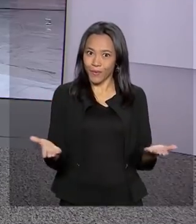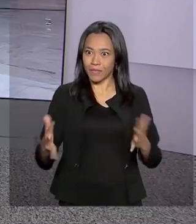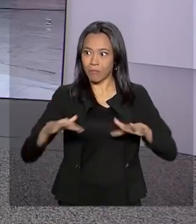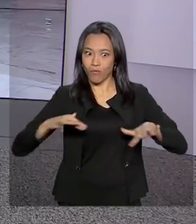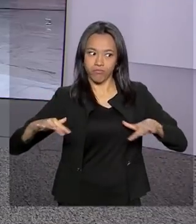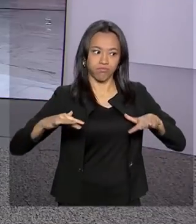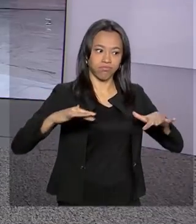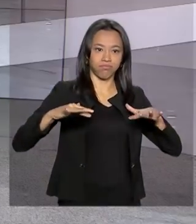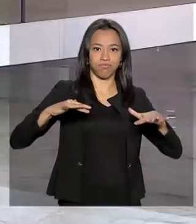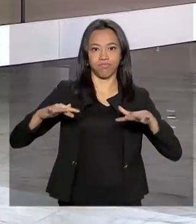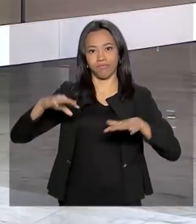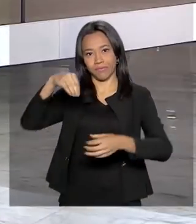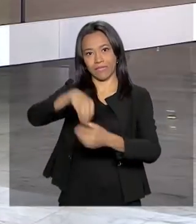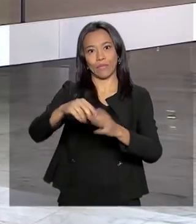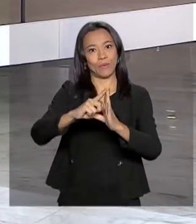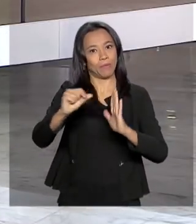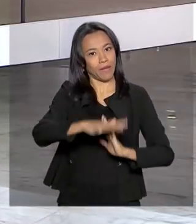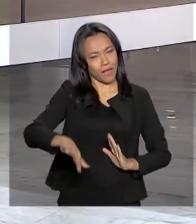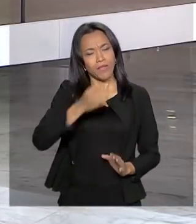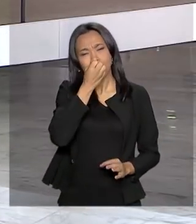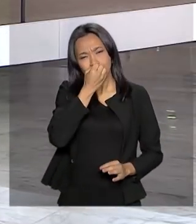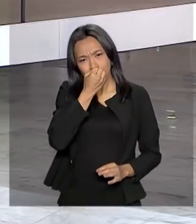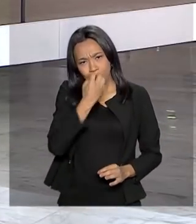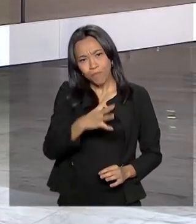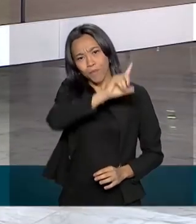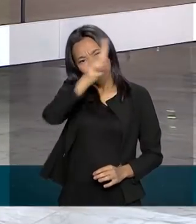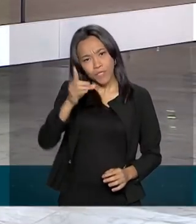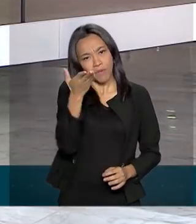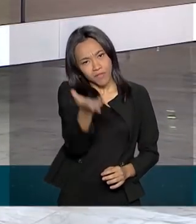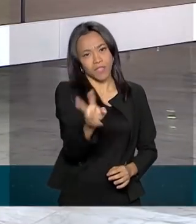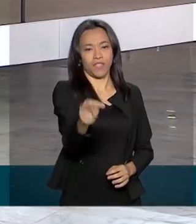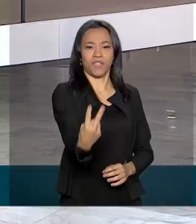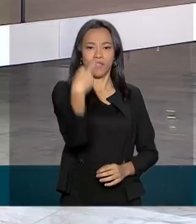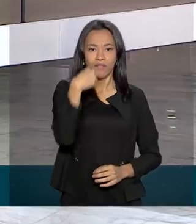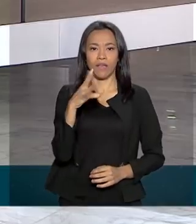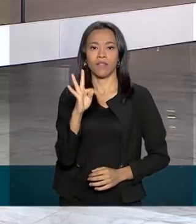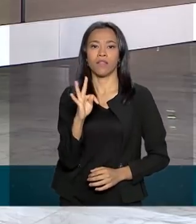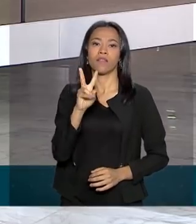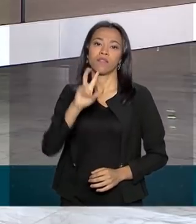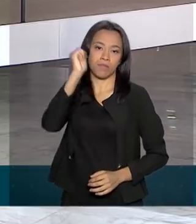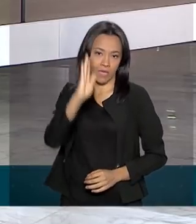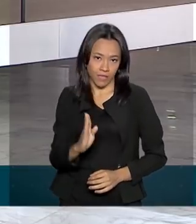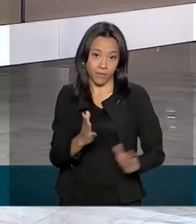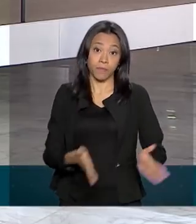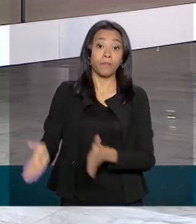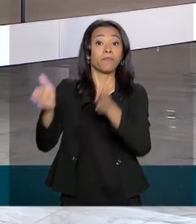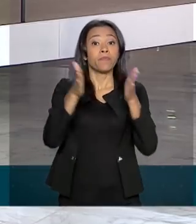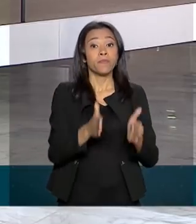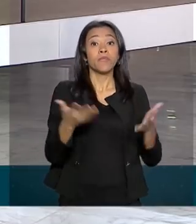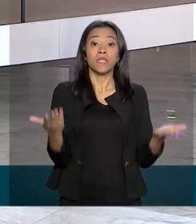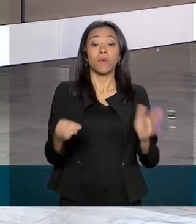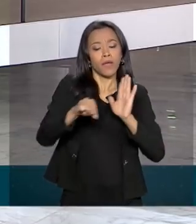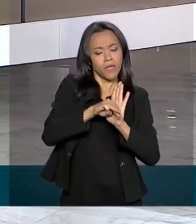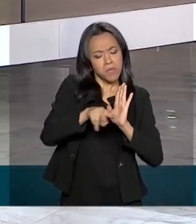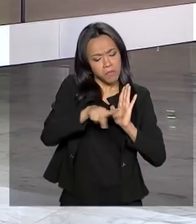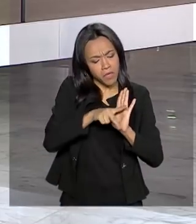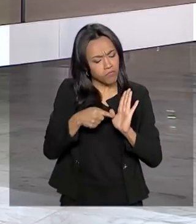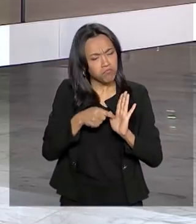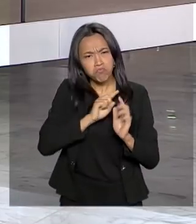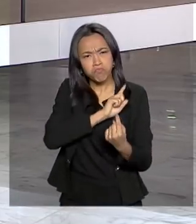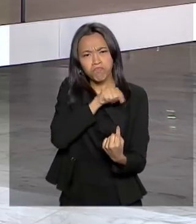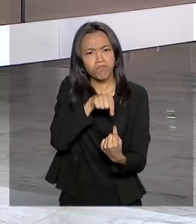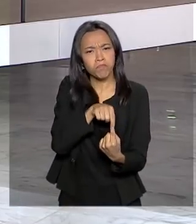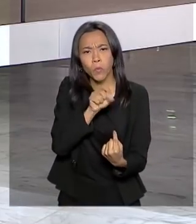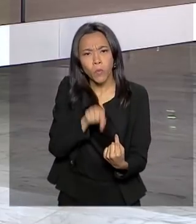movimentado aqui no Palácio do Planalto. Bom dia para você que acompanha a TV Brasil. A medida provisória da liberdade econômica pretende